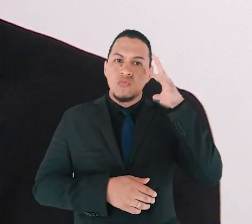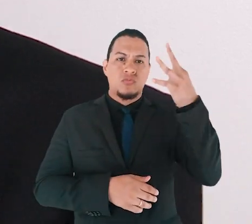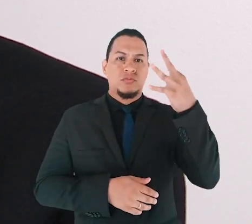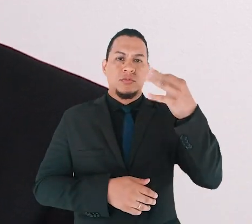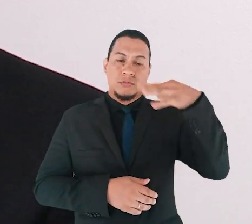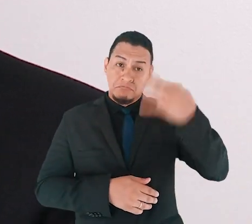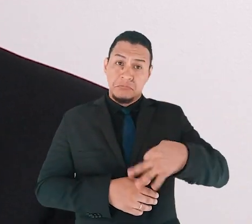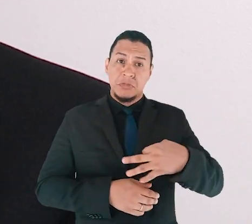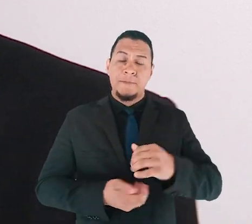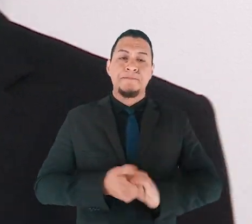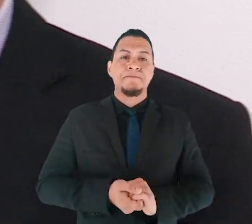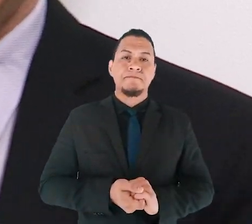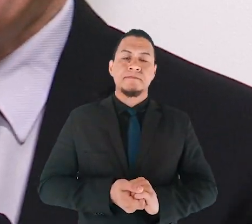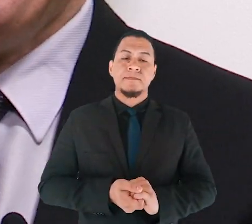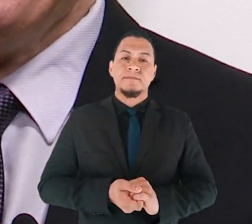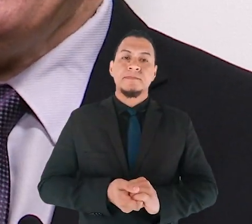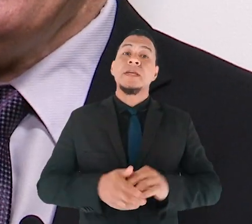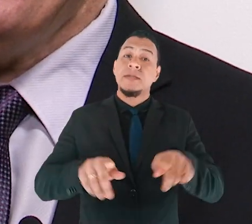que tinha.